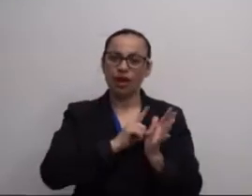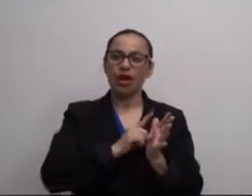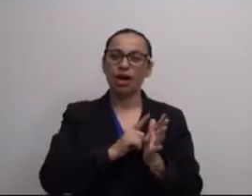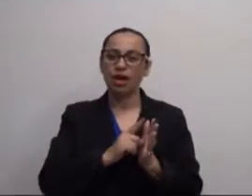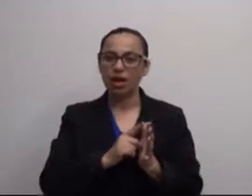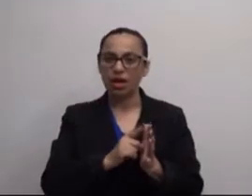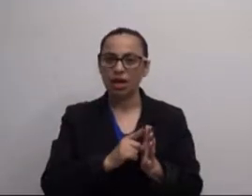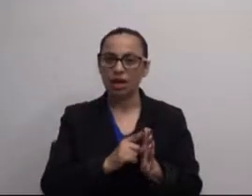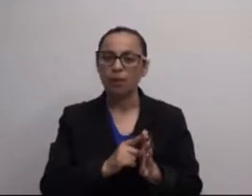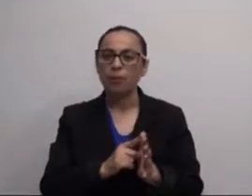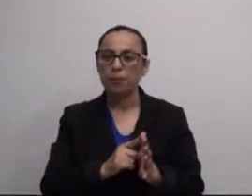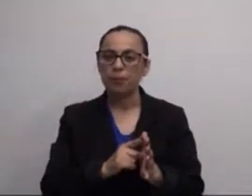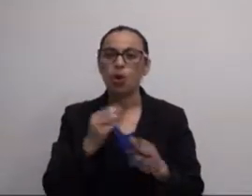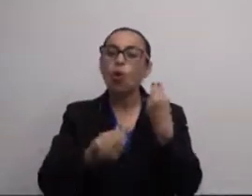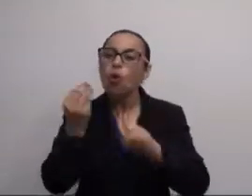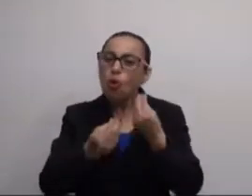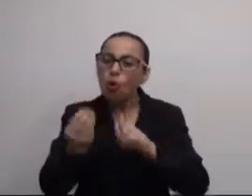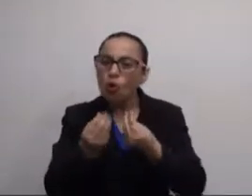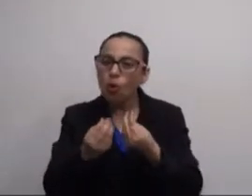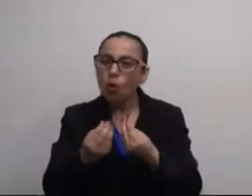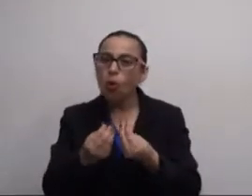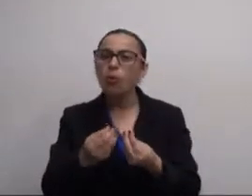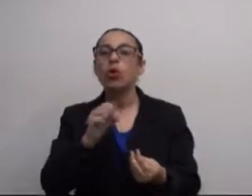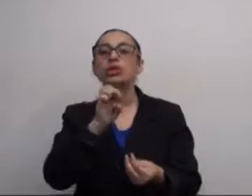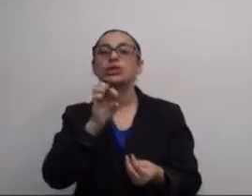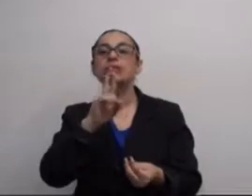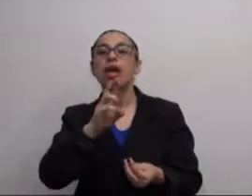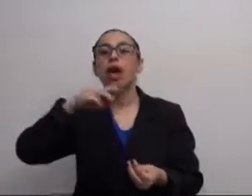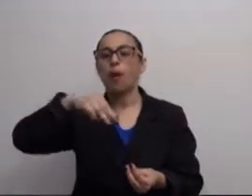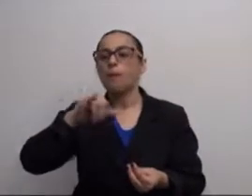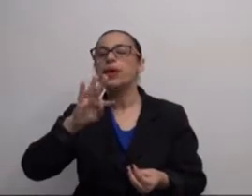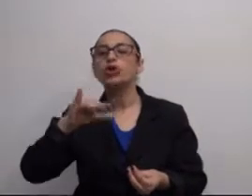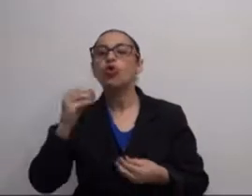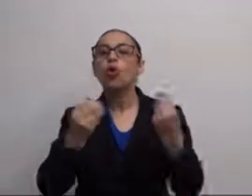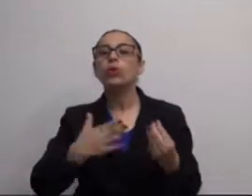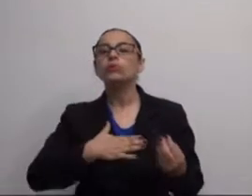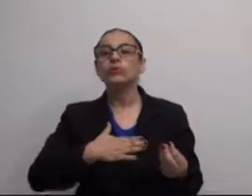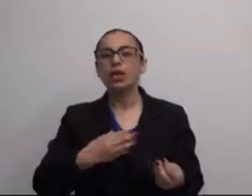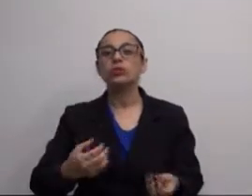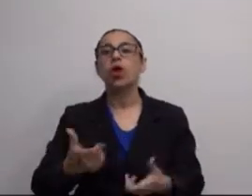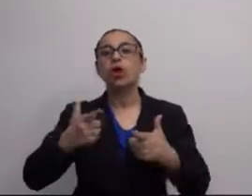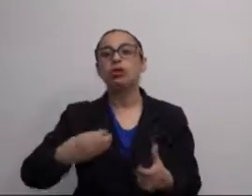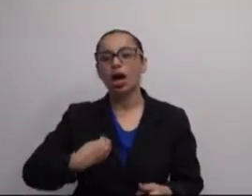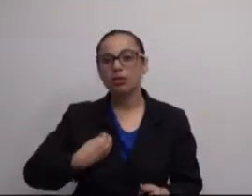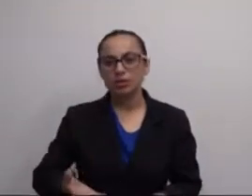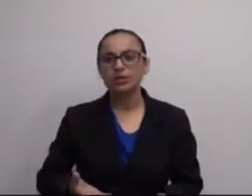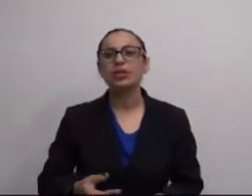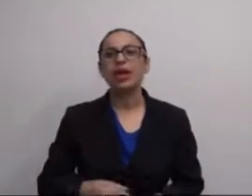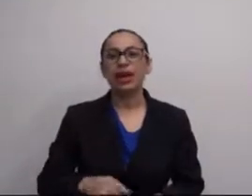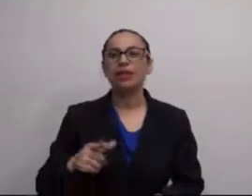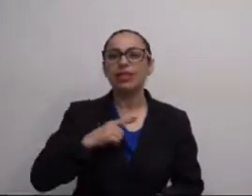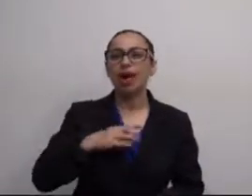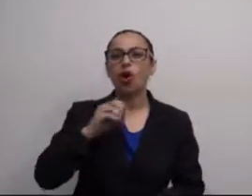respiram, ou nesse caso que eu mencionei do Ben Neves, como que esses seres míticos